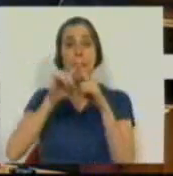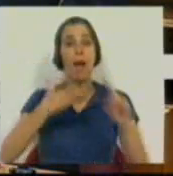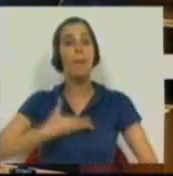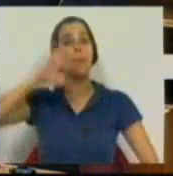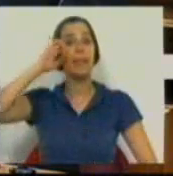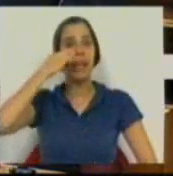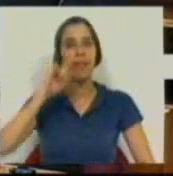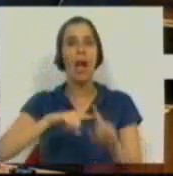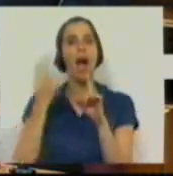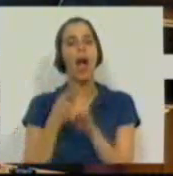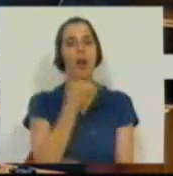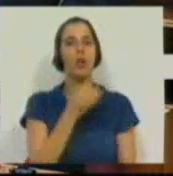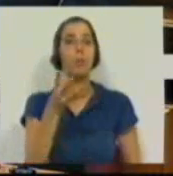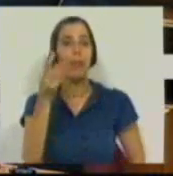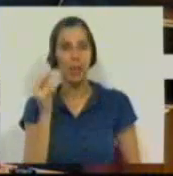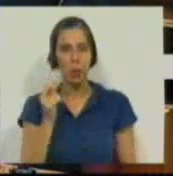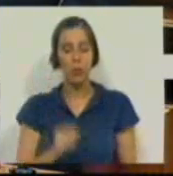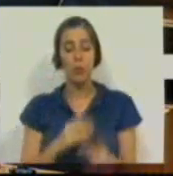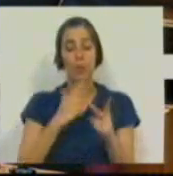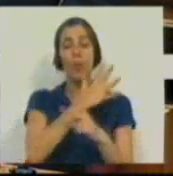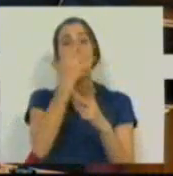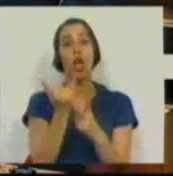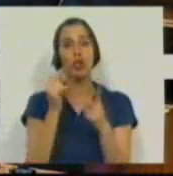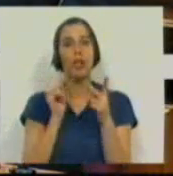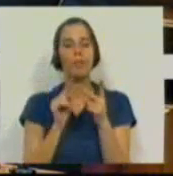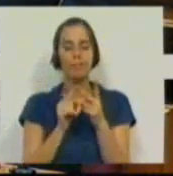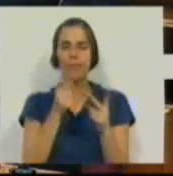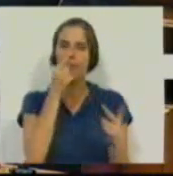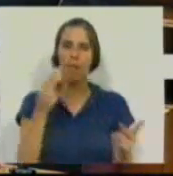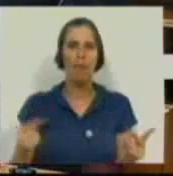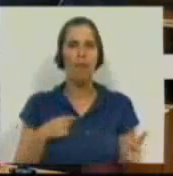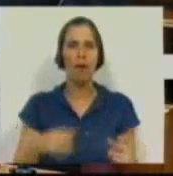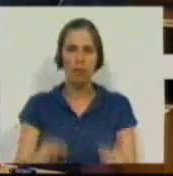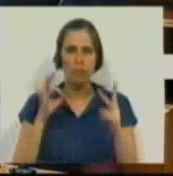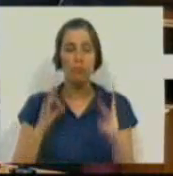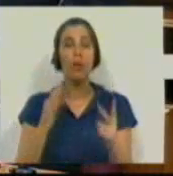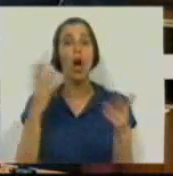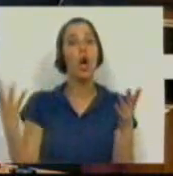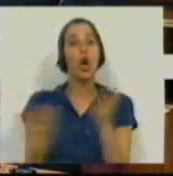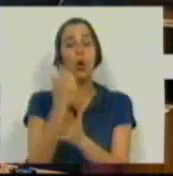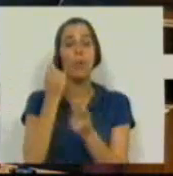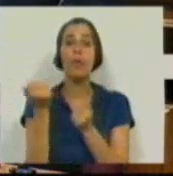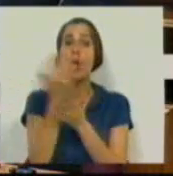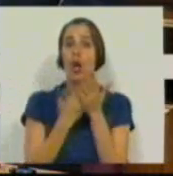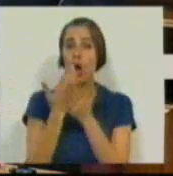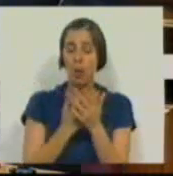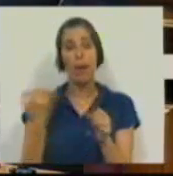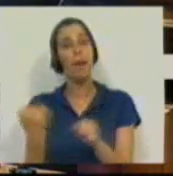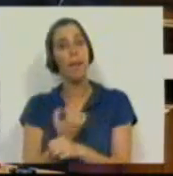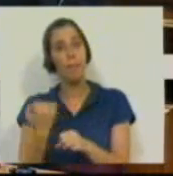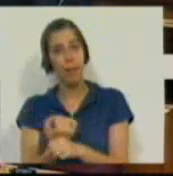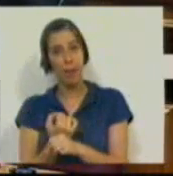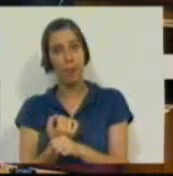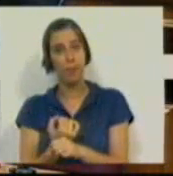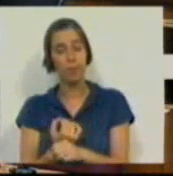déficit de 2013. A segunda é o falhanço da recuperação da economia e do emprego.